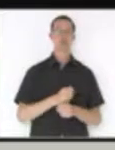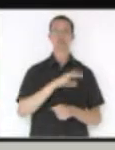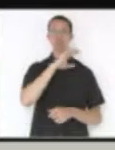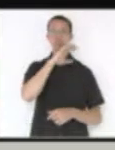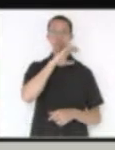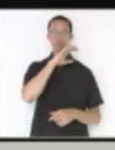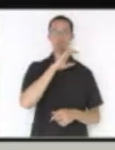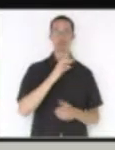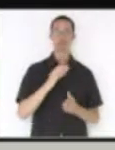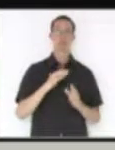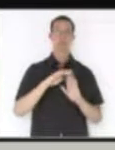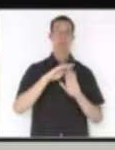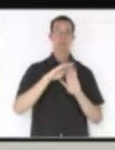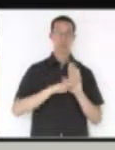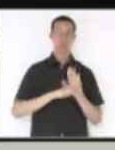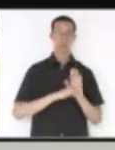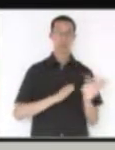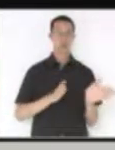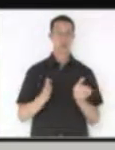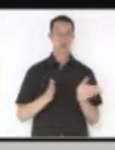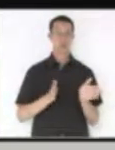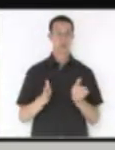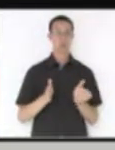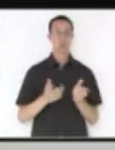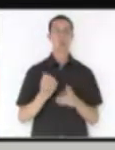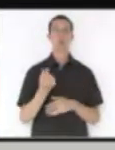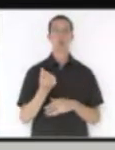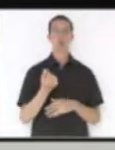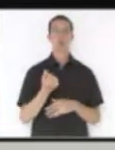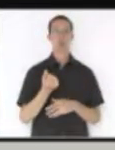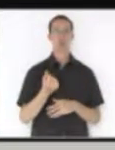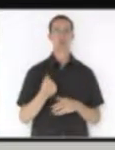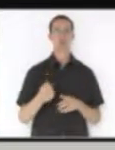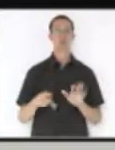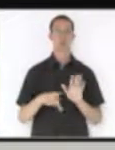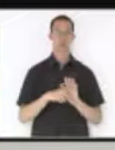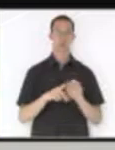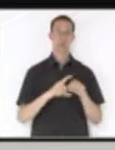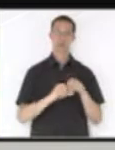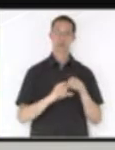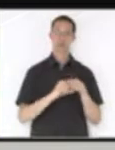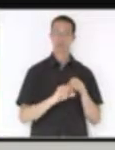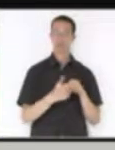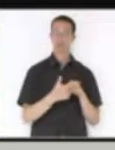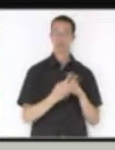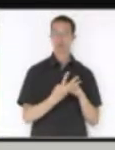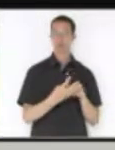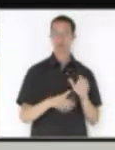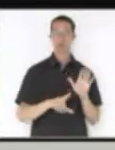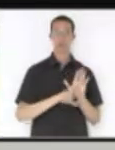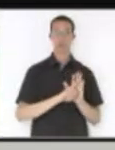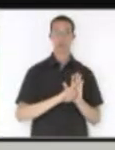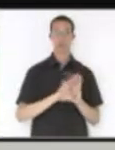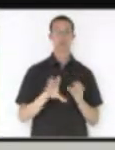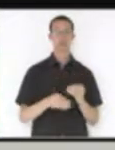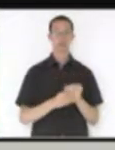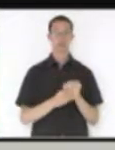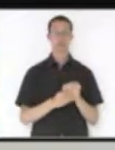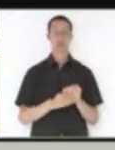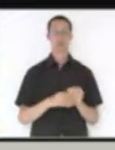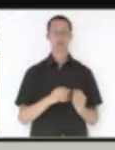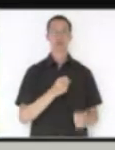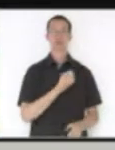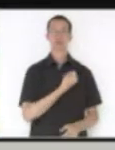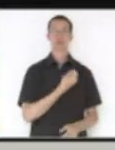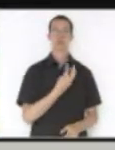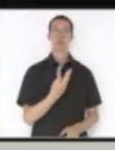reduz temporariamente a contribuição de que trata o artigo 24 da Lei Complementar, número 306,